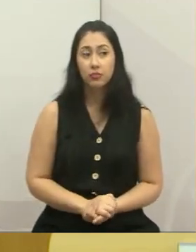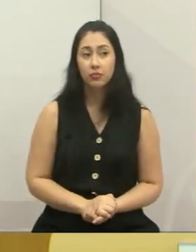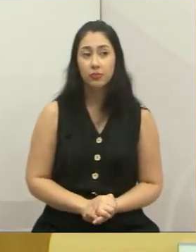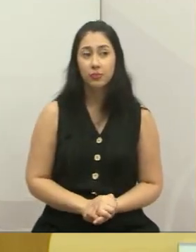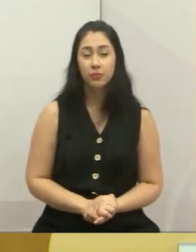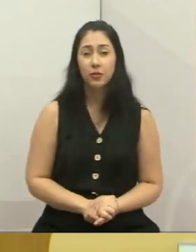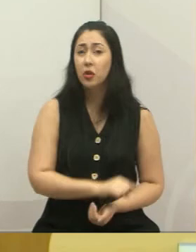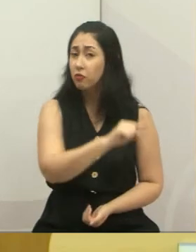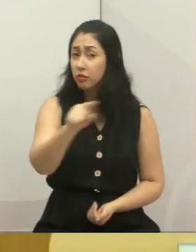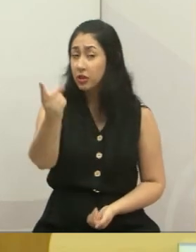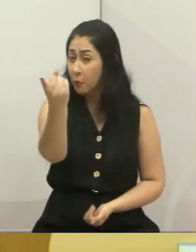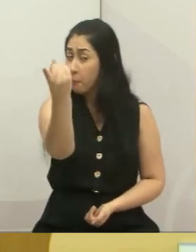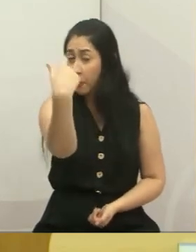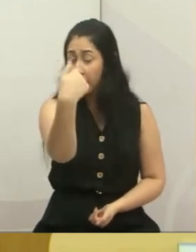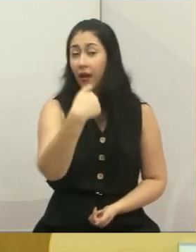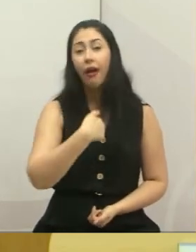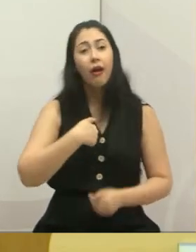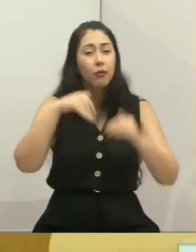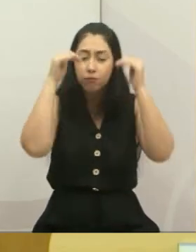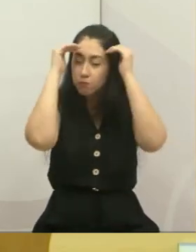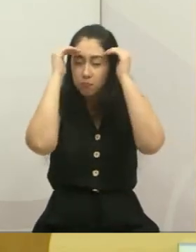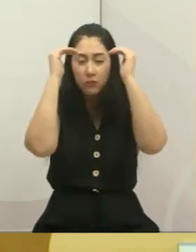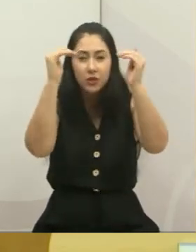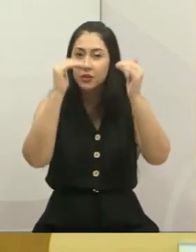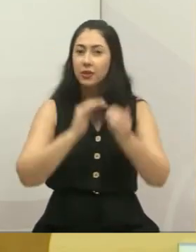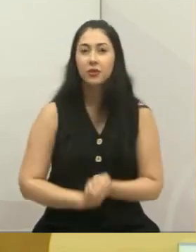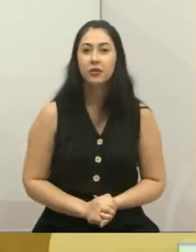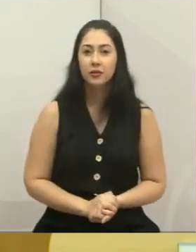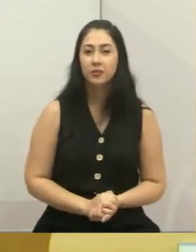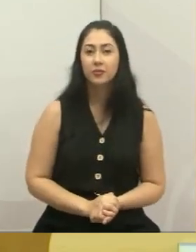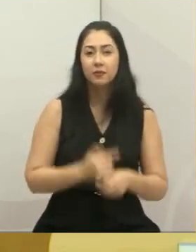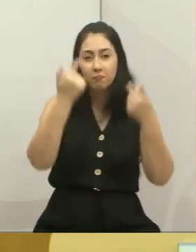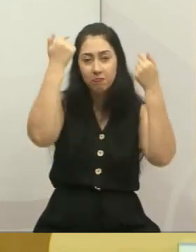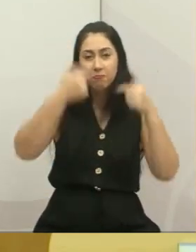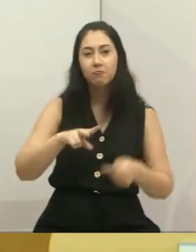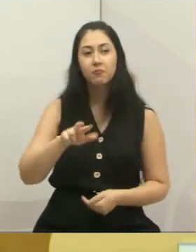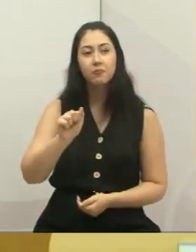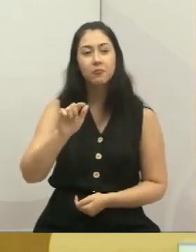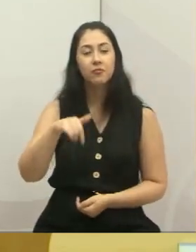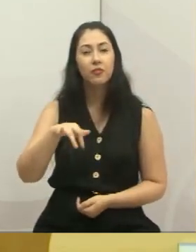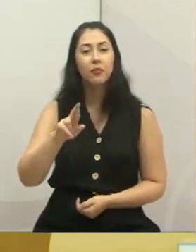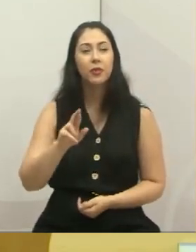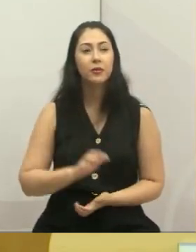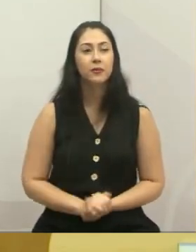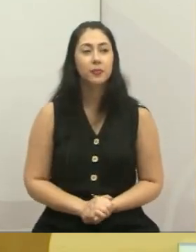Vocês são meu patrão e eu sou seu funcionário. Quem fala aqui é o vereador Valmir do Parque Melua.